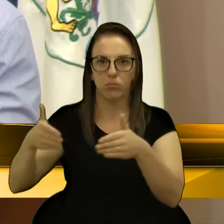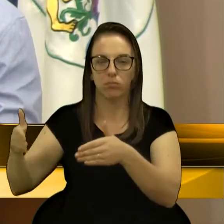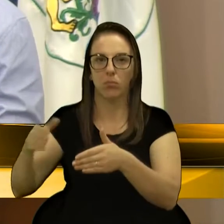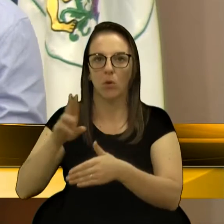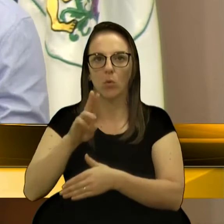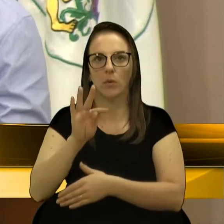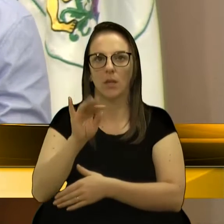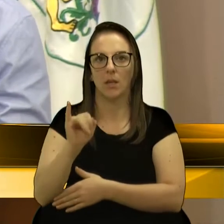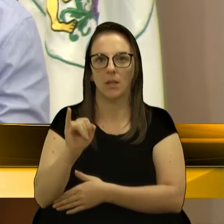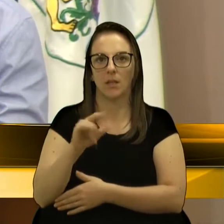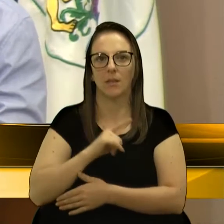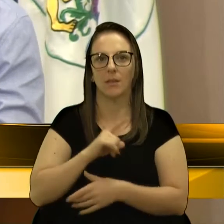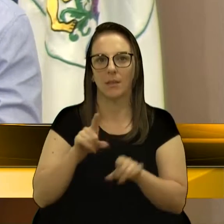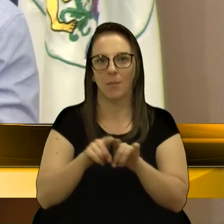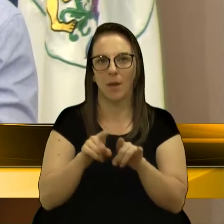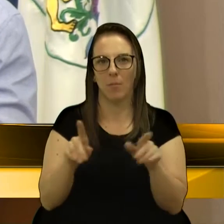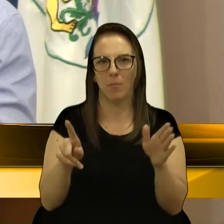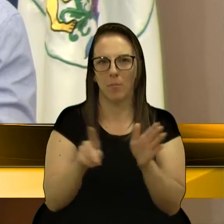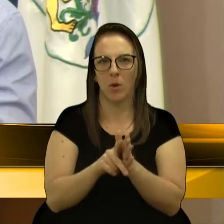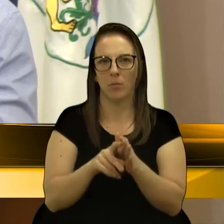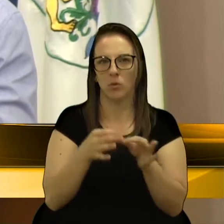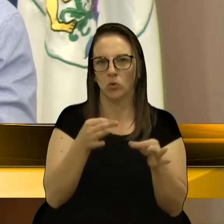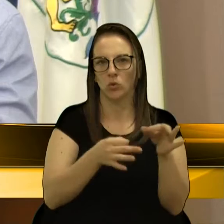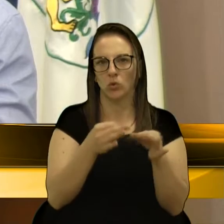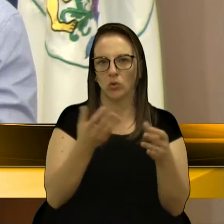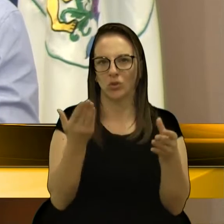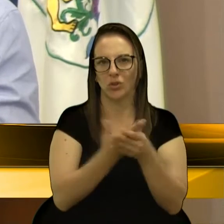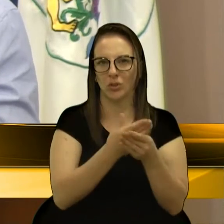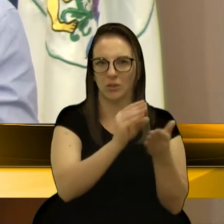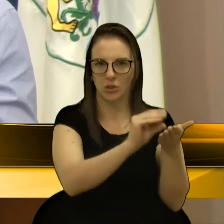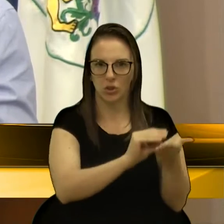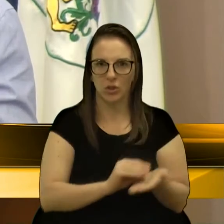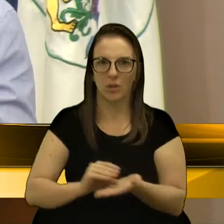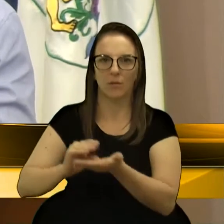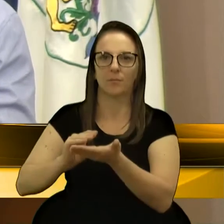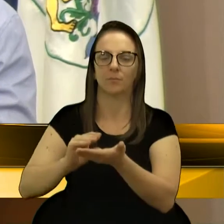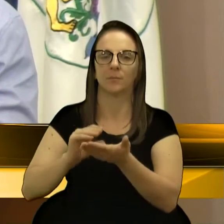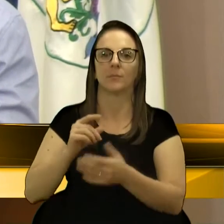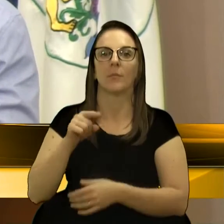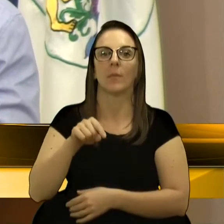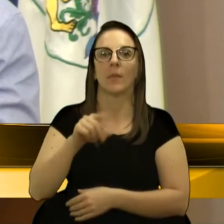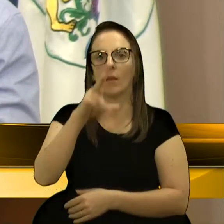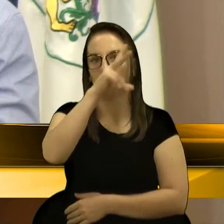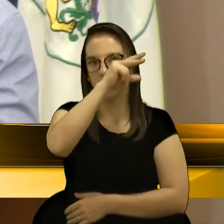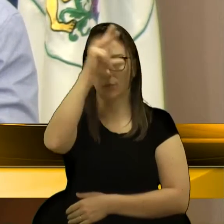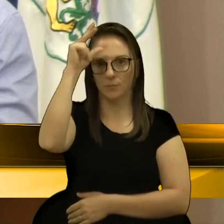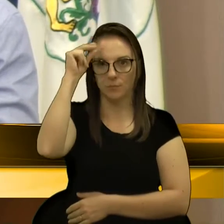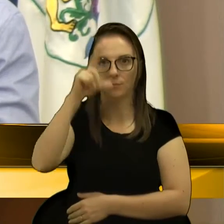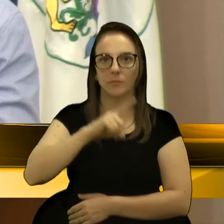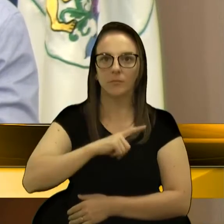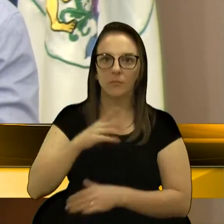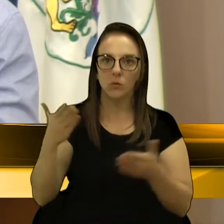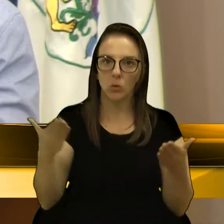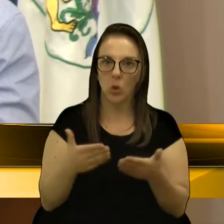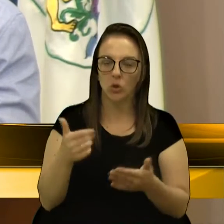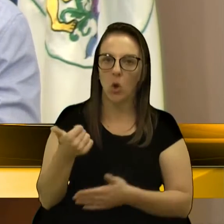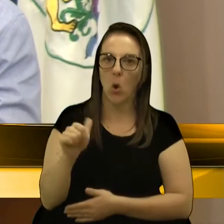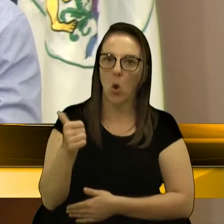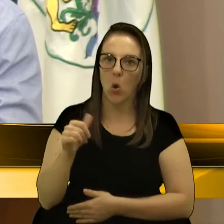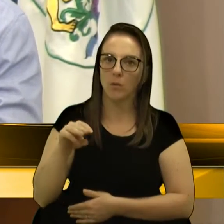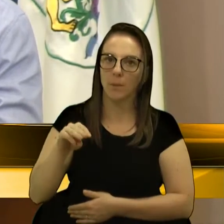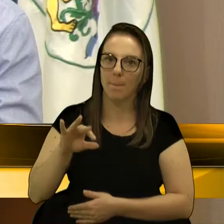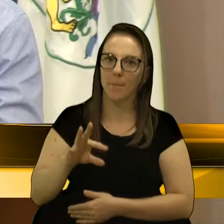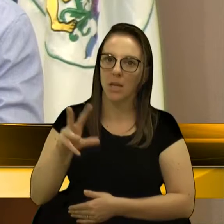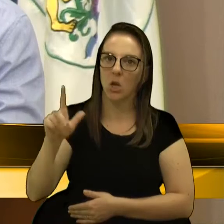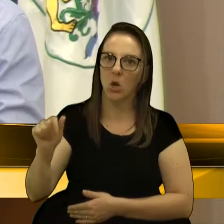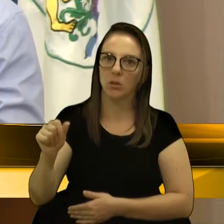sentenças judiciais e outras. O município possui, hoje, uma reserva de 11 milhões, que só não podem